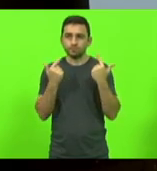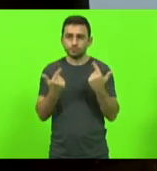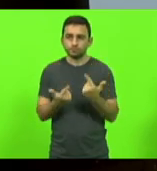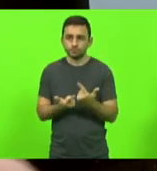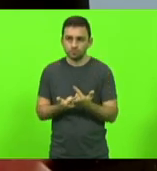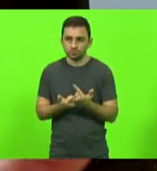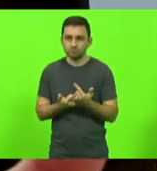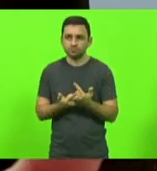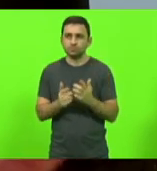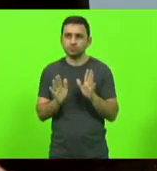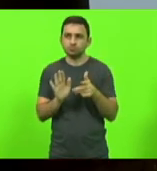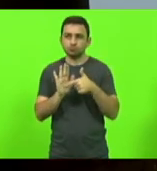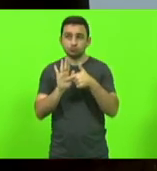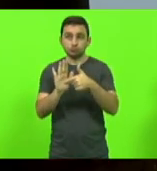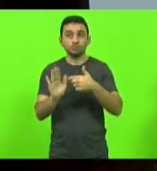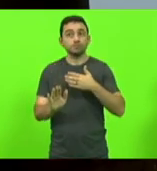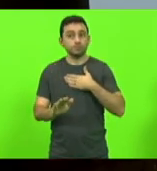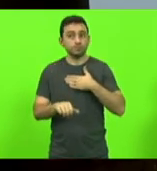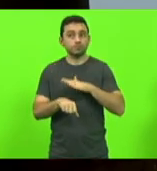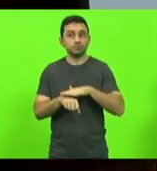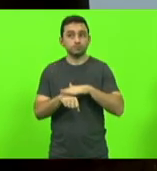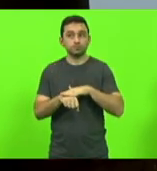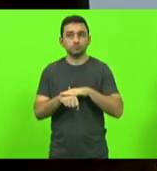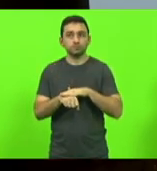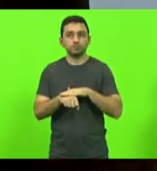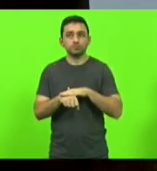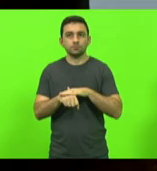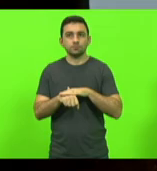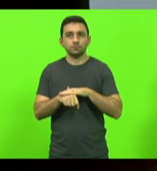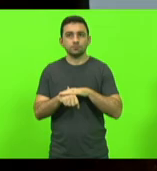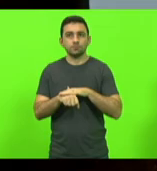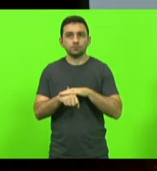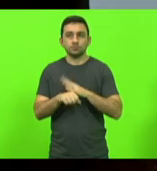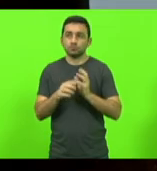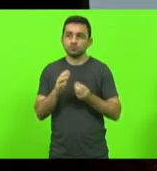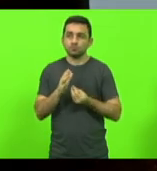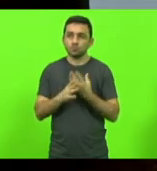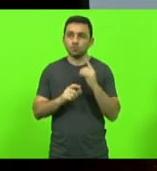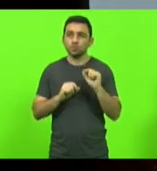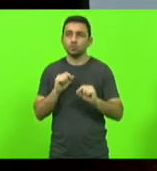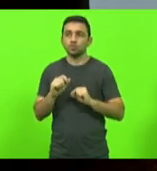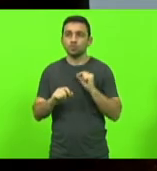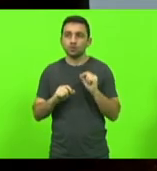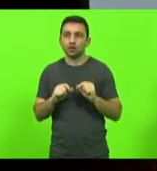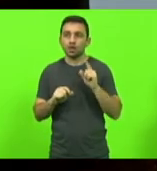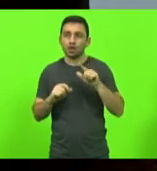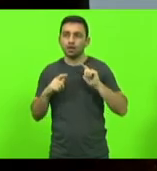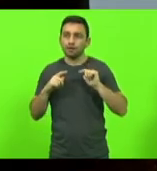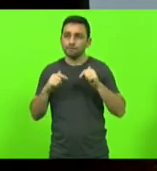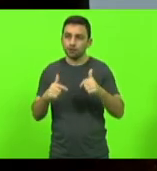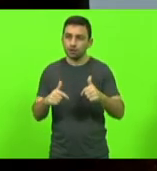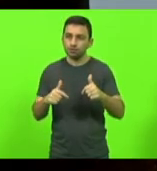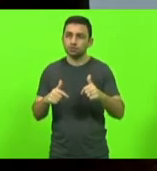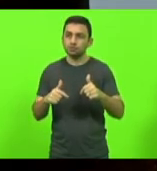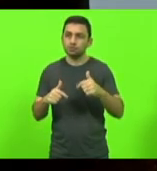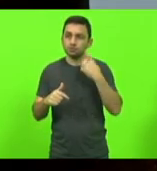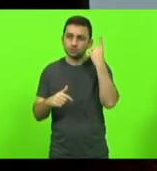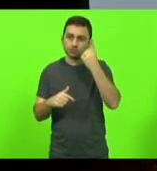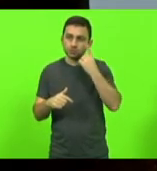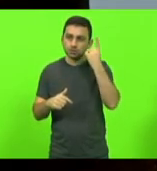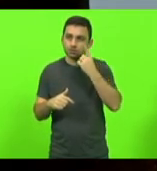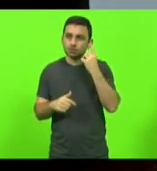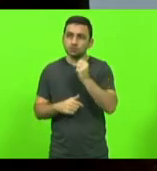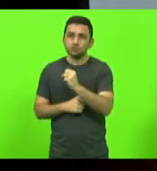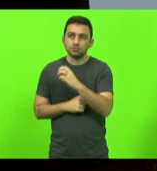apresentado por mim, constituindo a Frente Parlamentar Catarinense